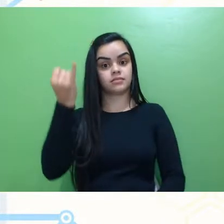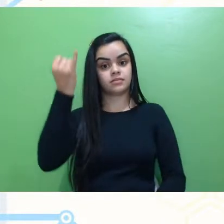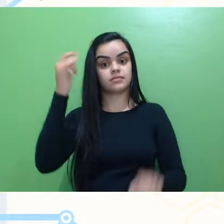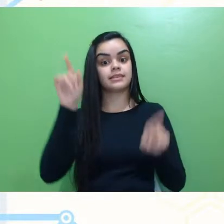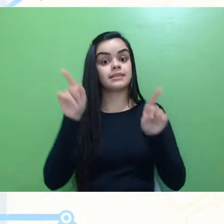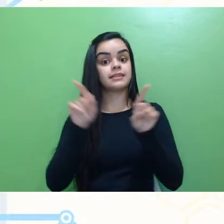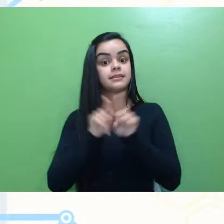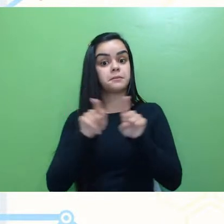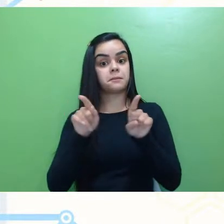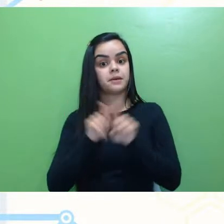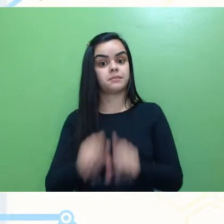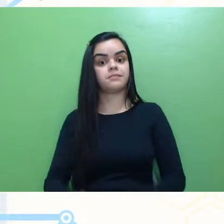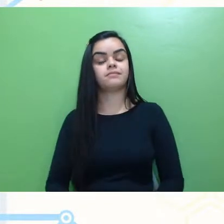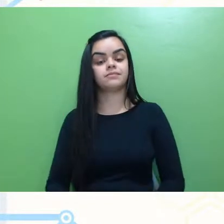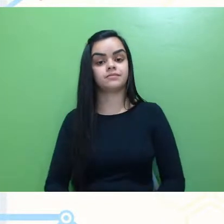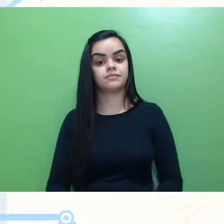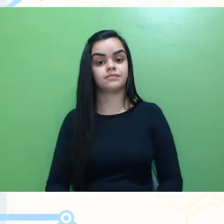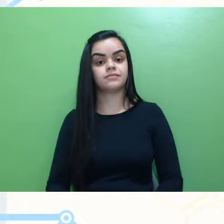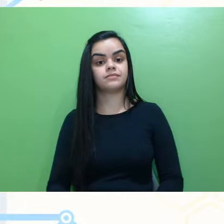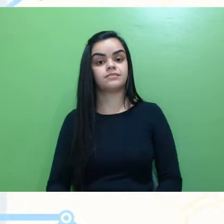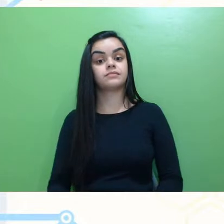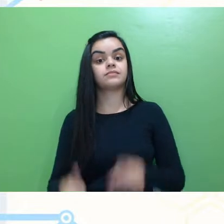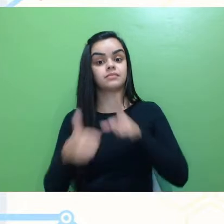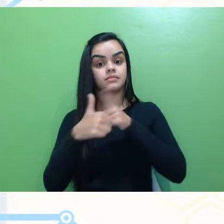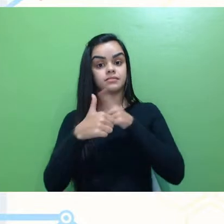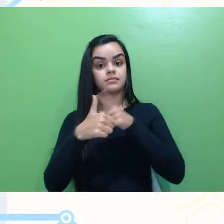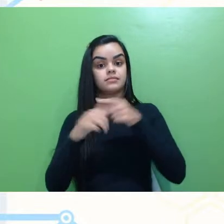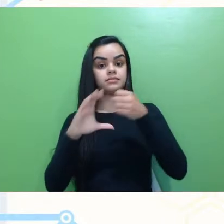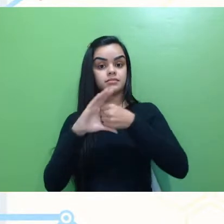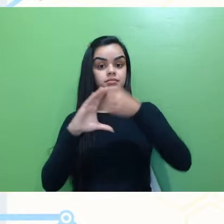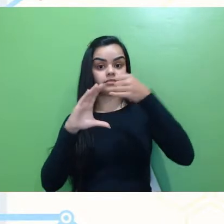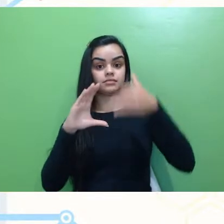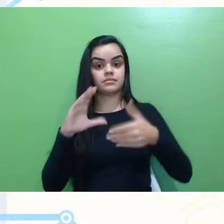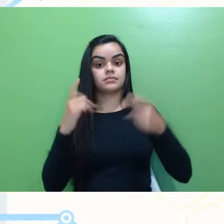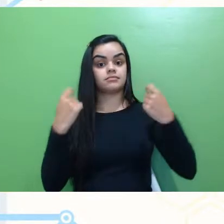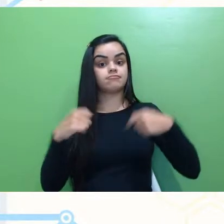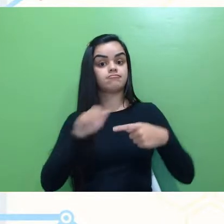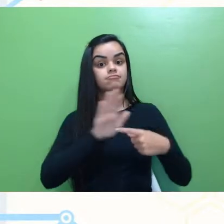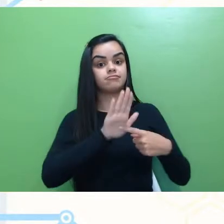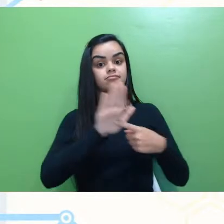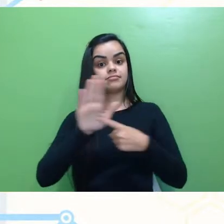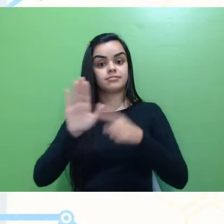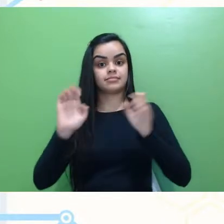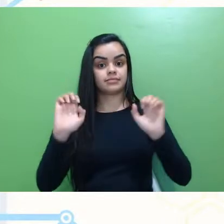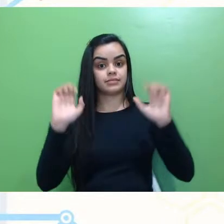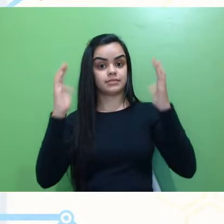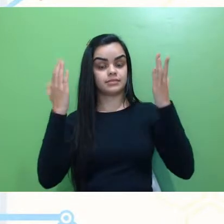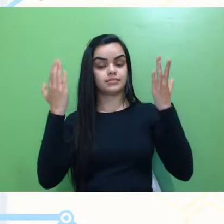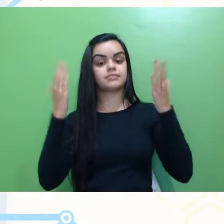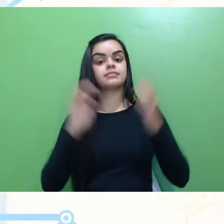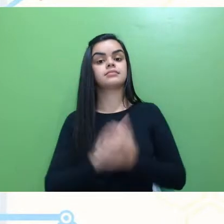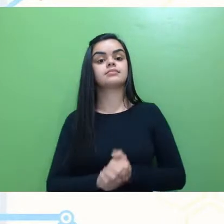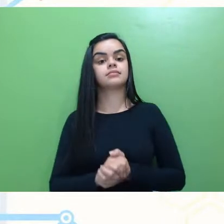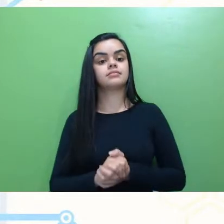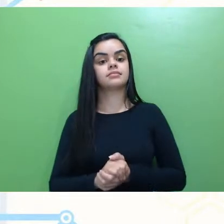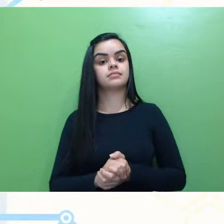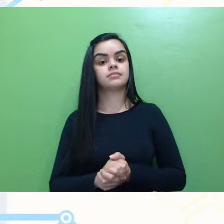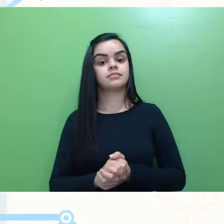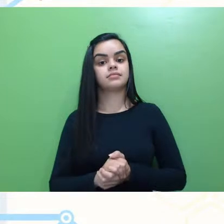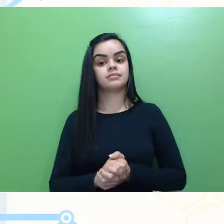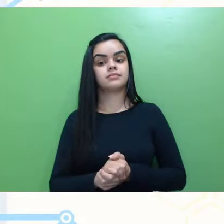então, vejam, uma primeira característica que acho que deve ser destacada do evento, né, é que